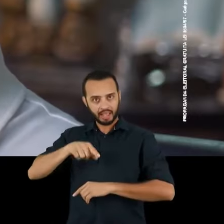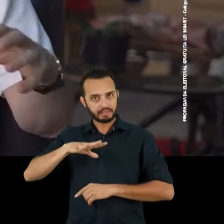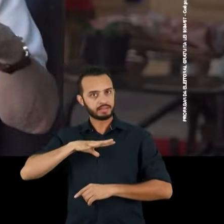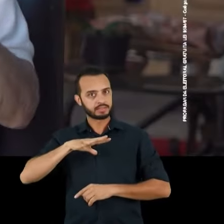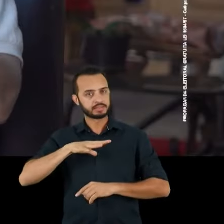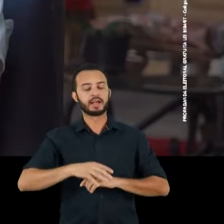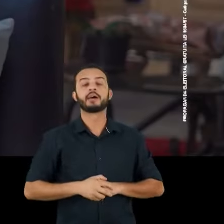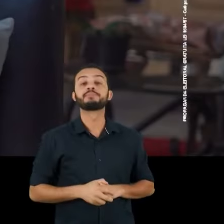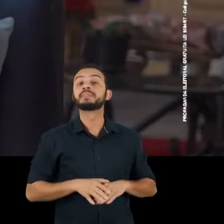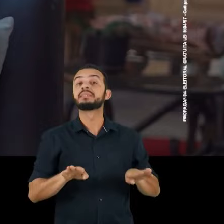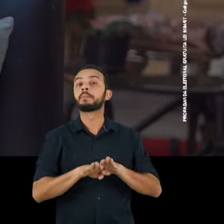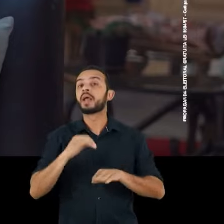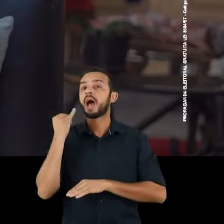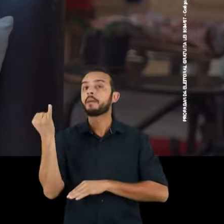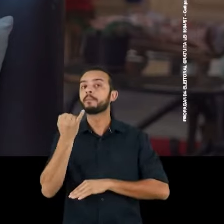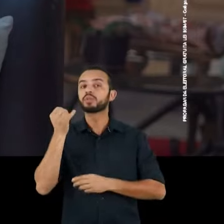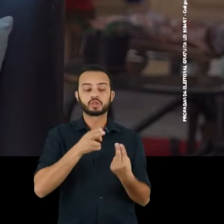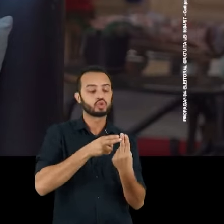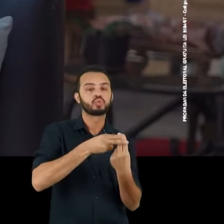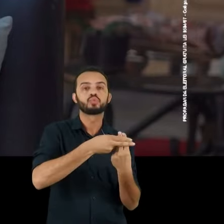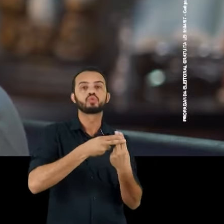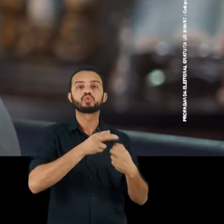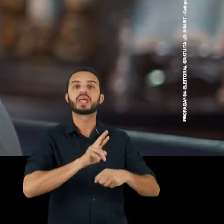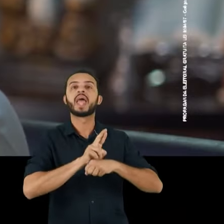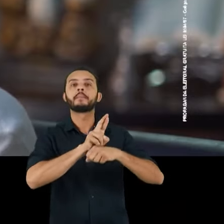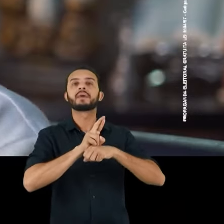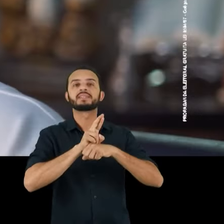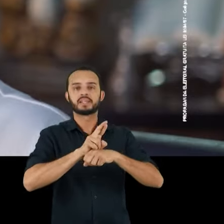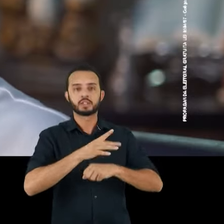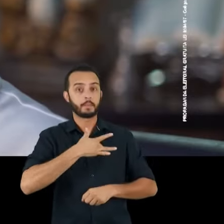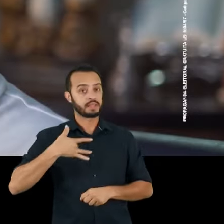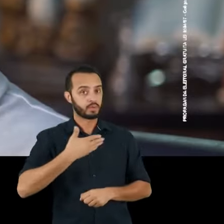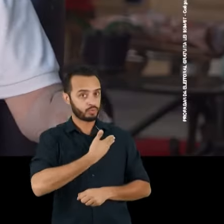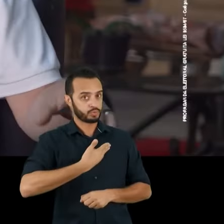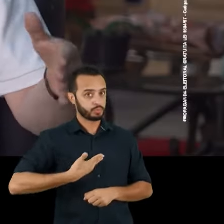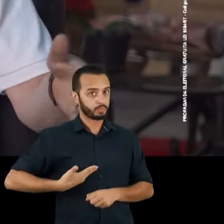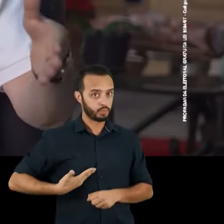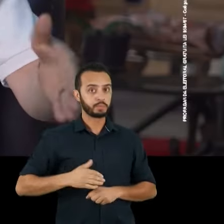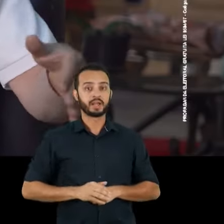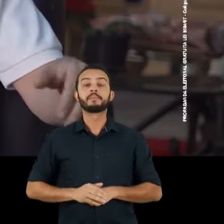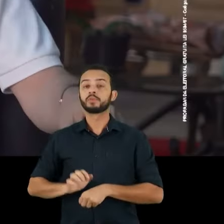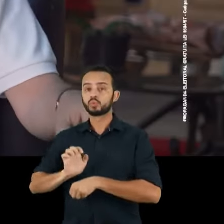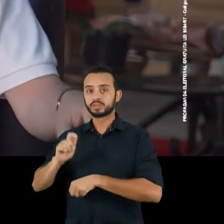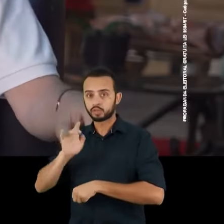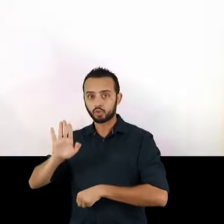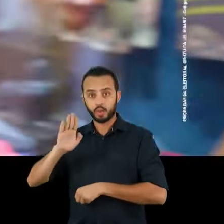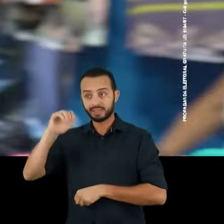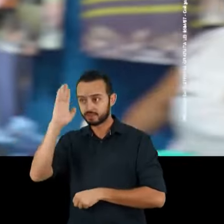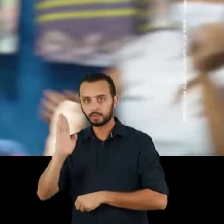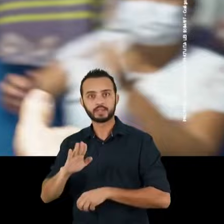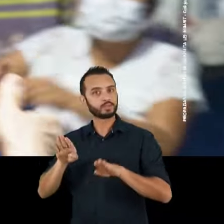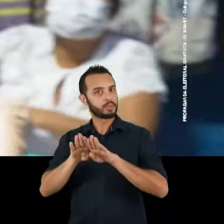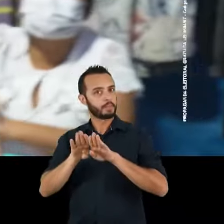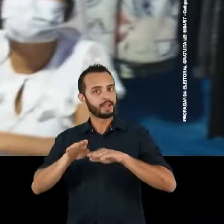município e a importância que o SUS representa para a saúde pública em Goiás e no Brasil.